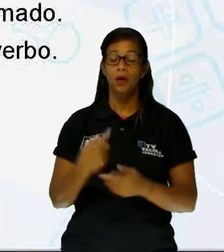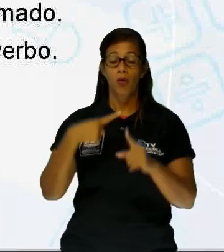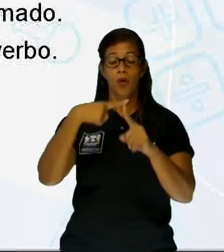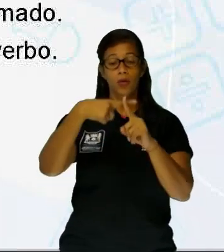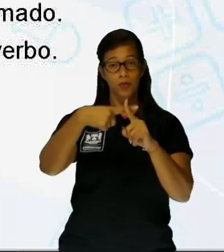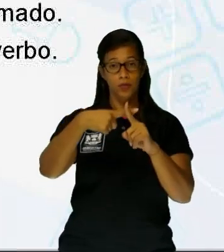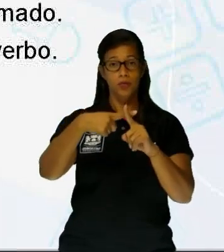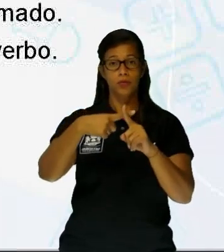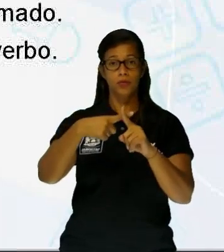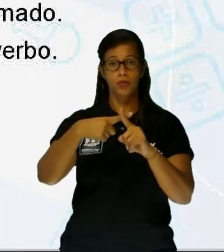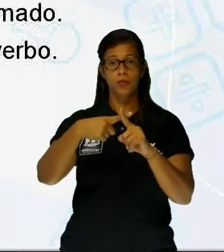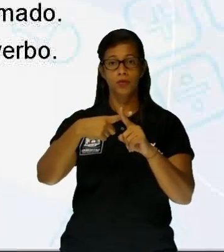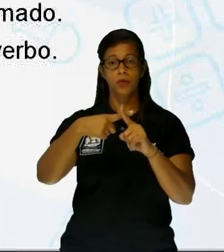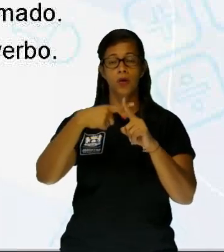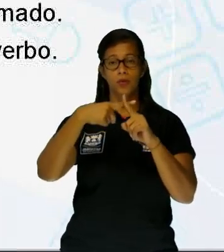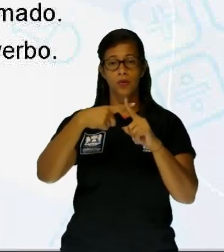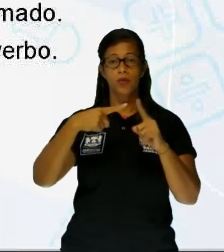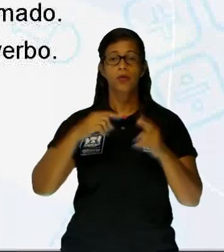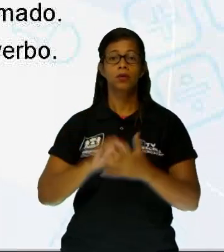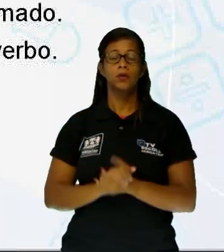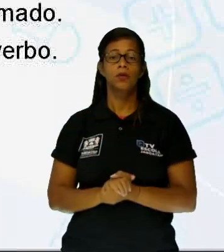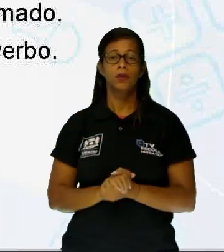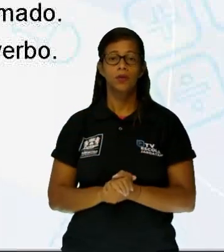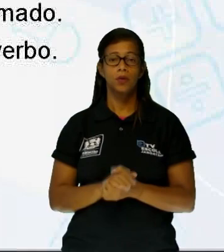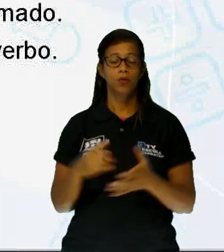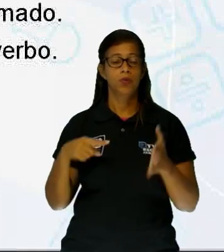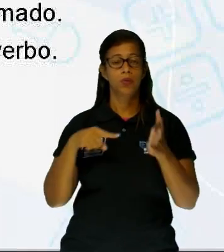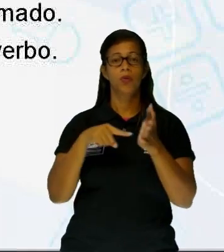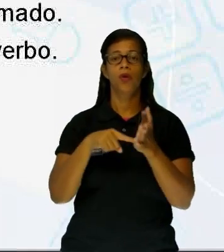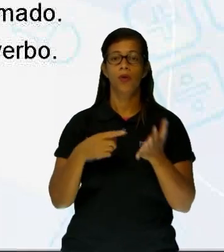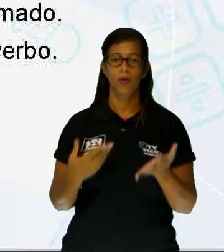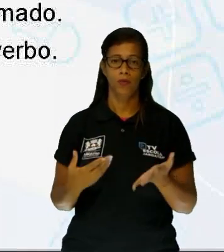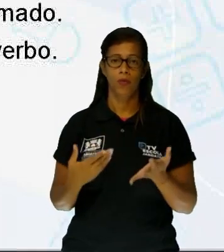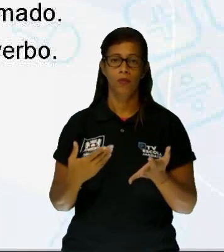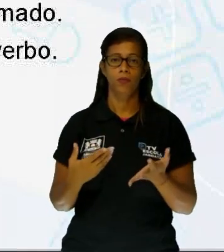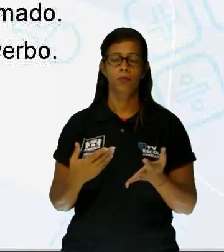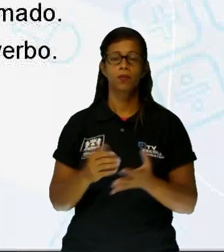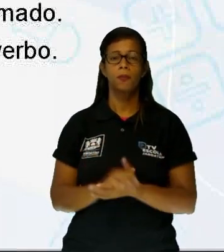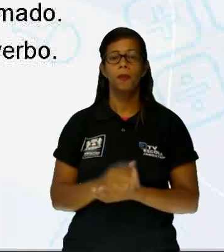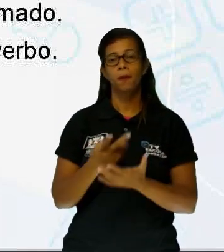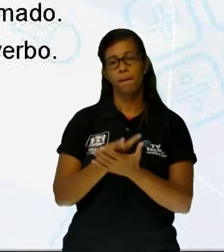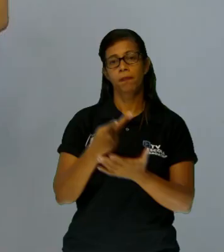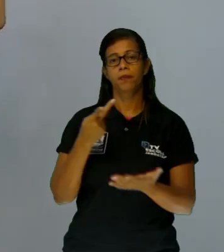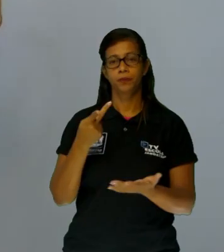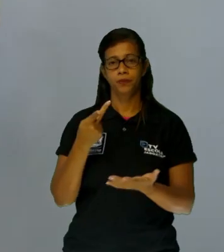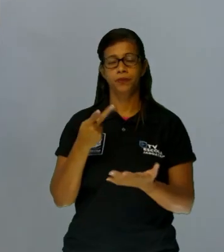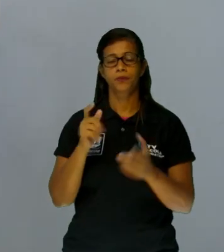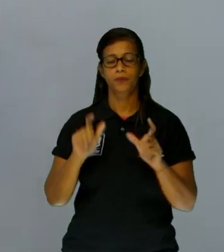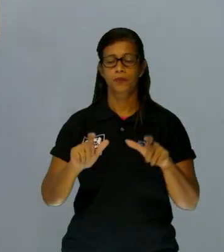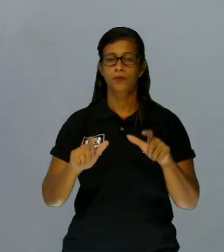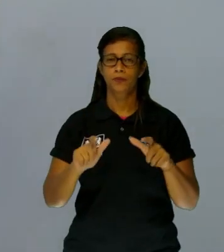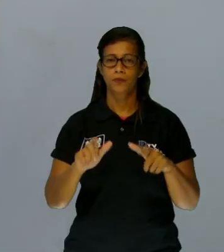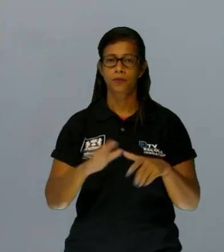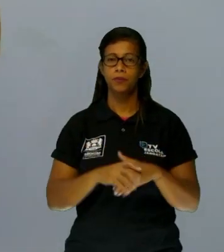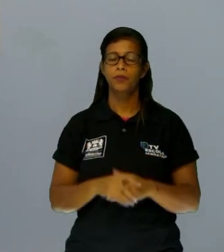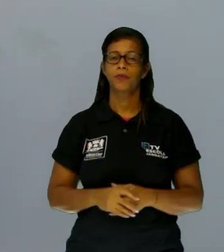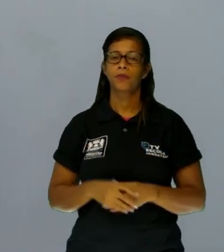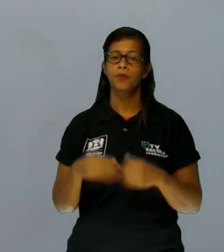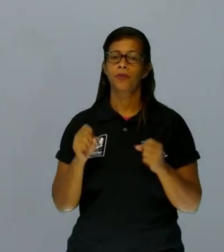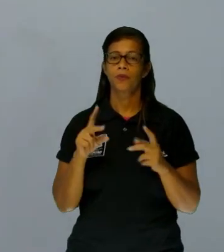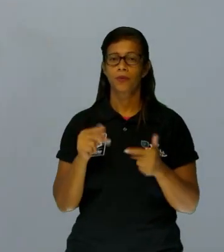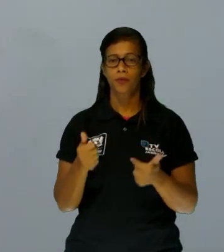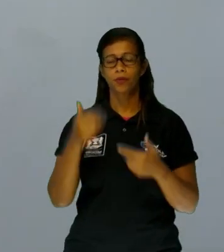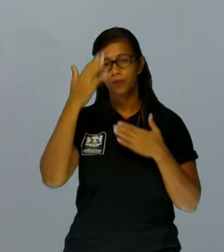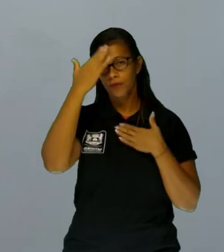o estado de violência. Então, as cruzes são o sujeito que são uma coisa. Ok? Bom, pessoal. Agradeço aí